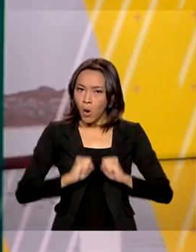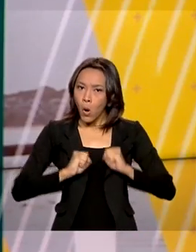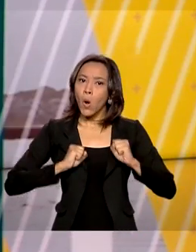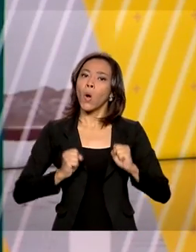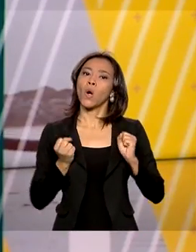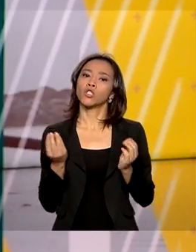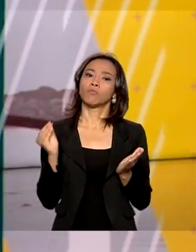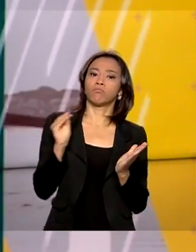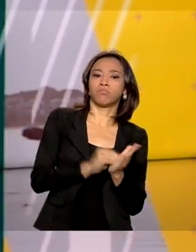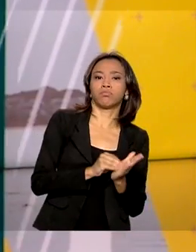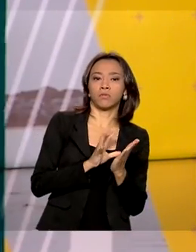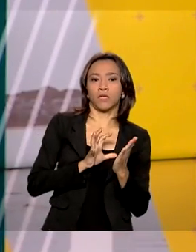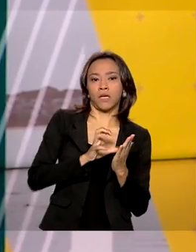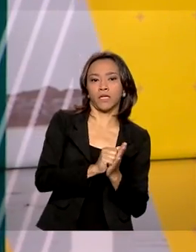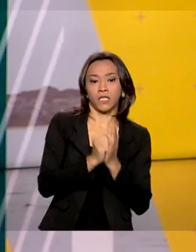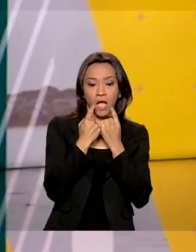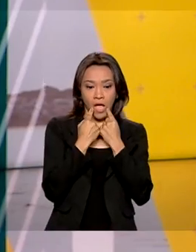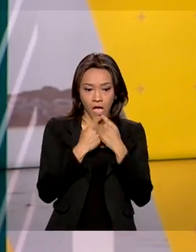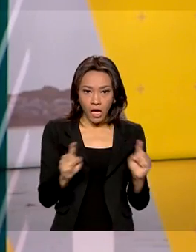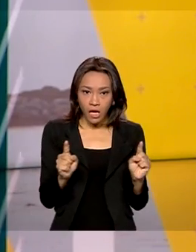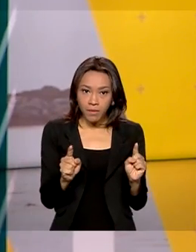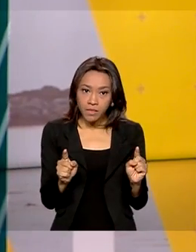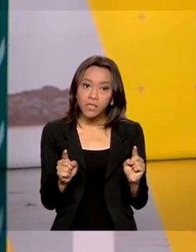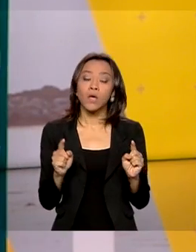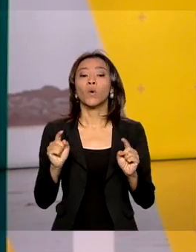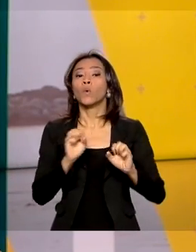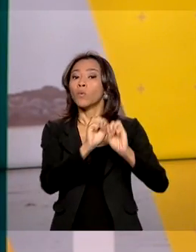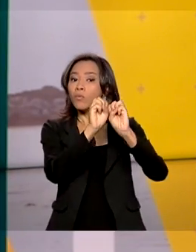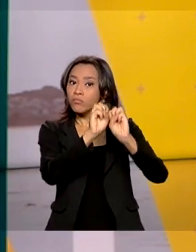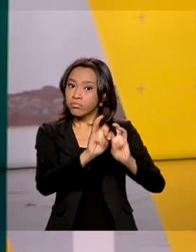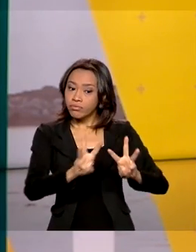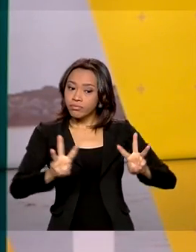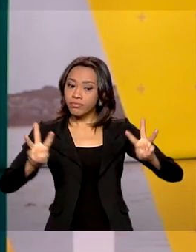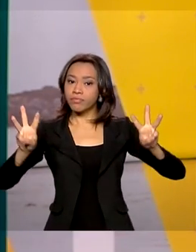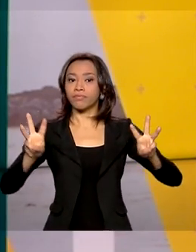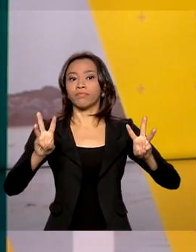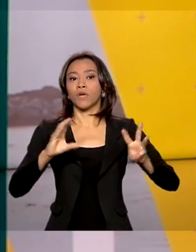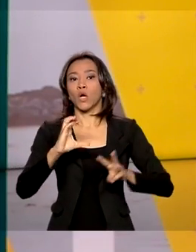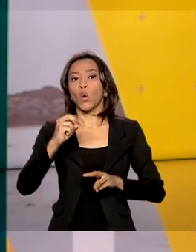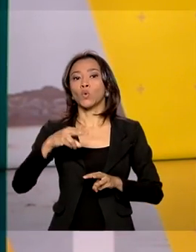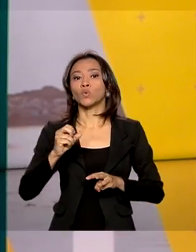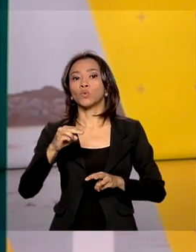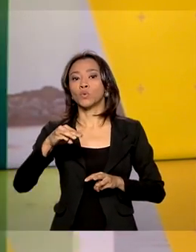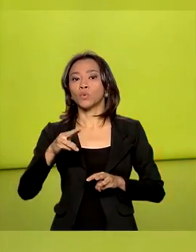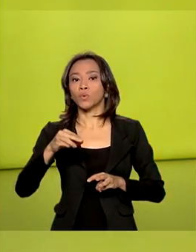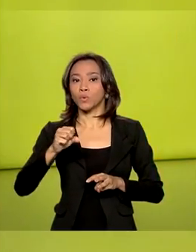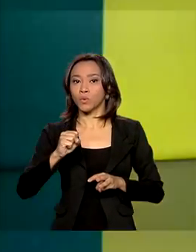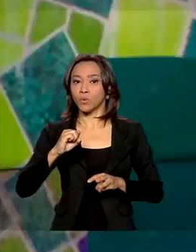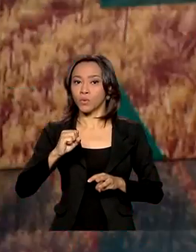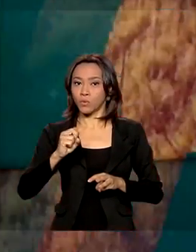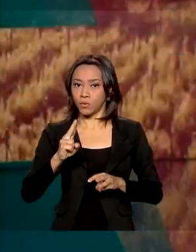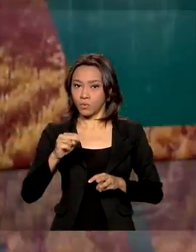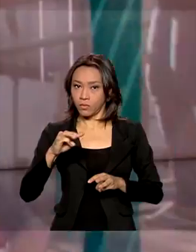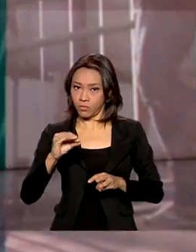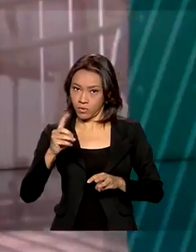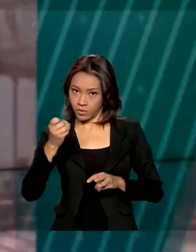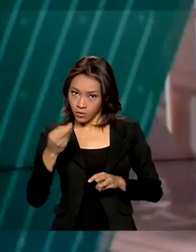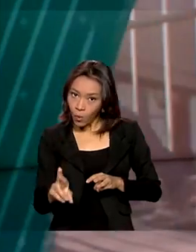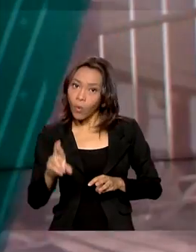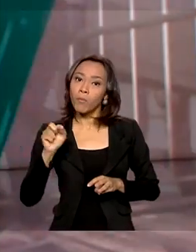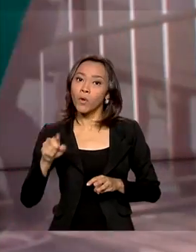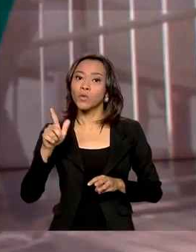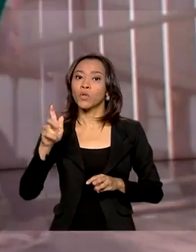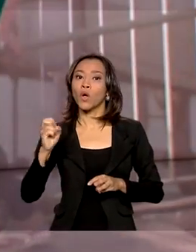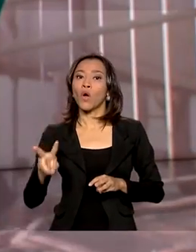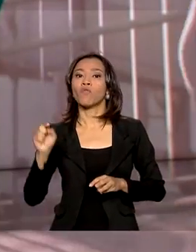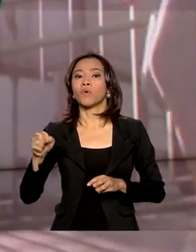reclamação no portal consumidor.gov.br. A plataforma é um serviço de graça que coloca o cliente em contato direto com as